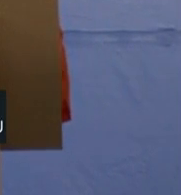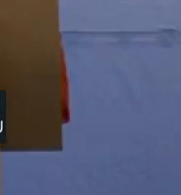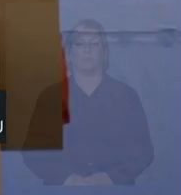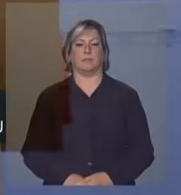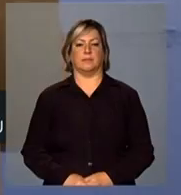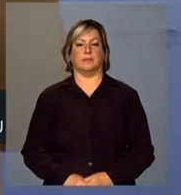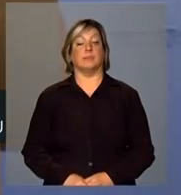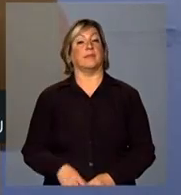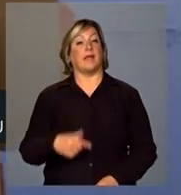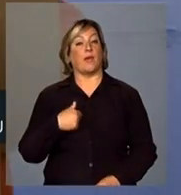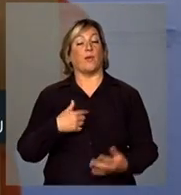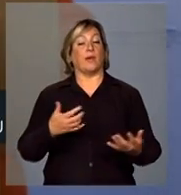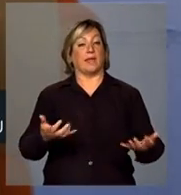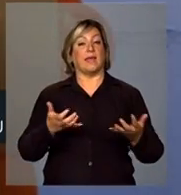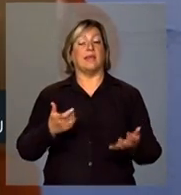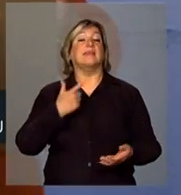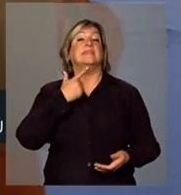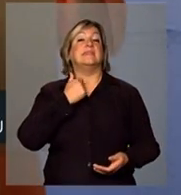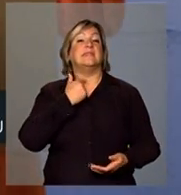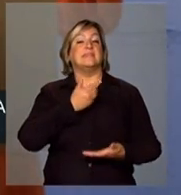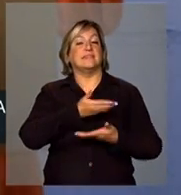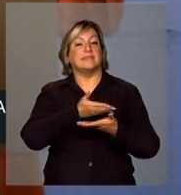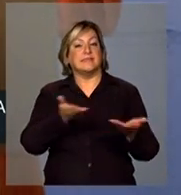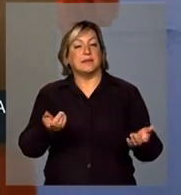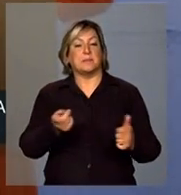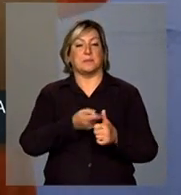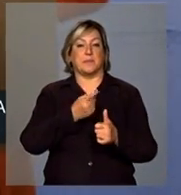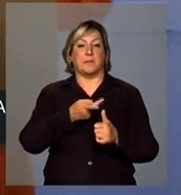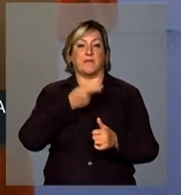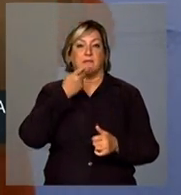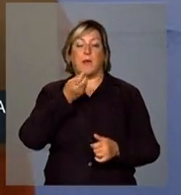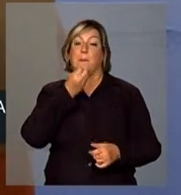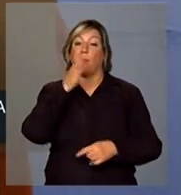Eu queria desejar primeiro boa tarde.